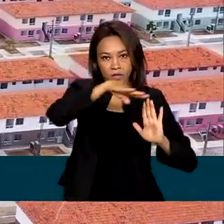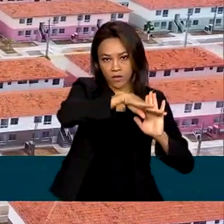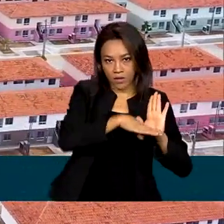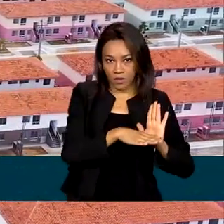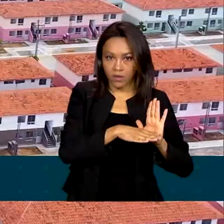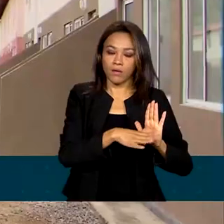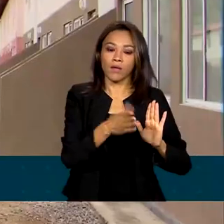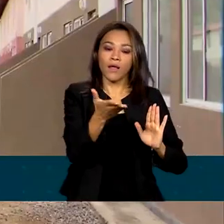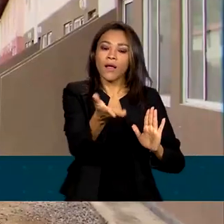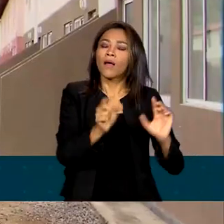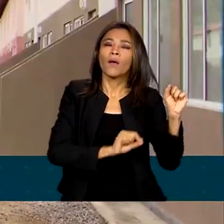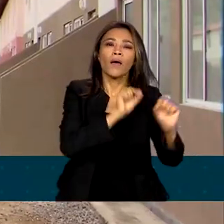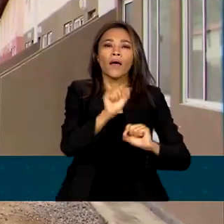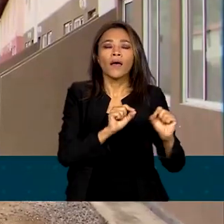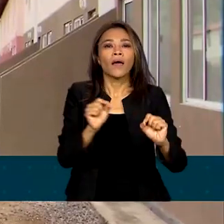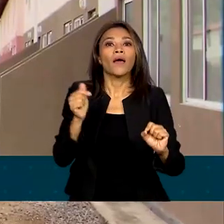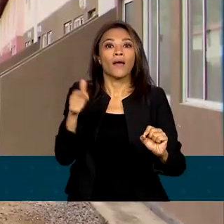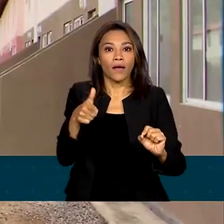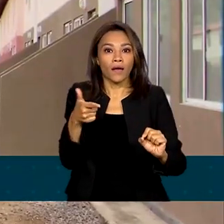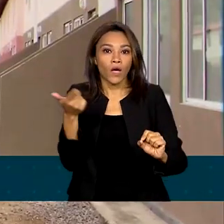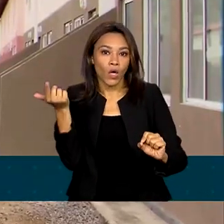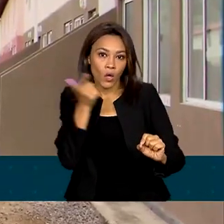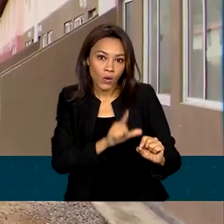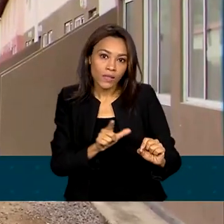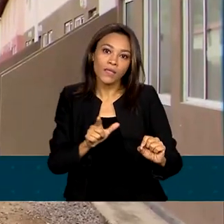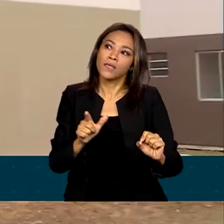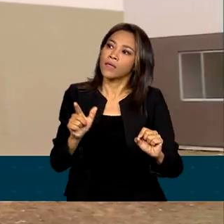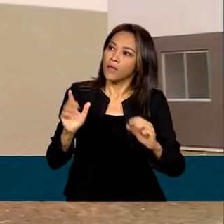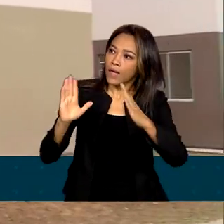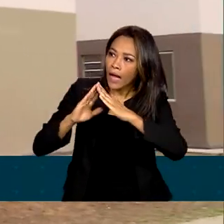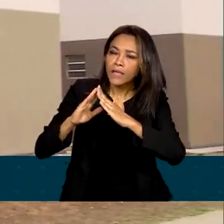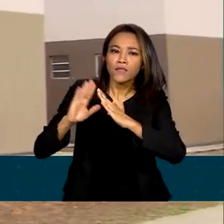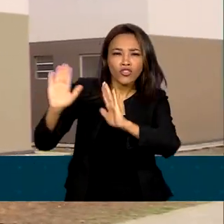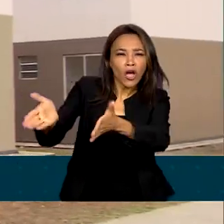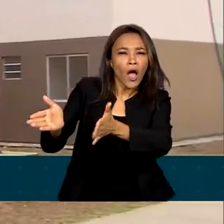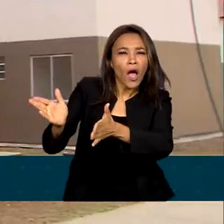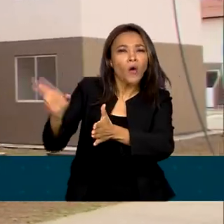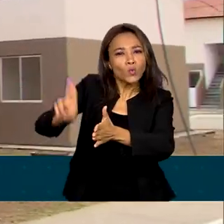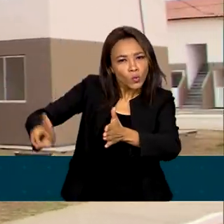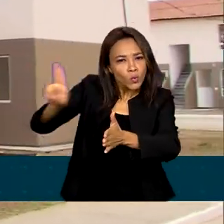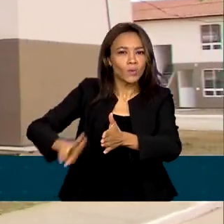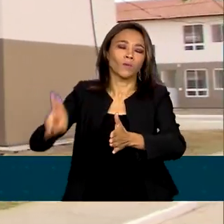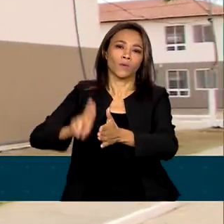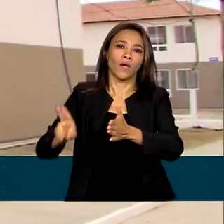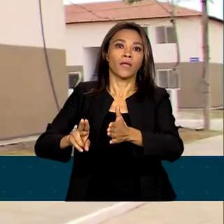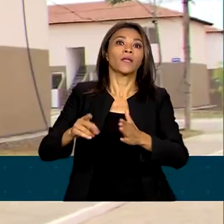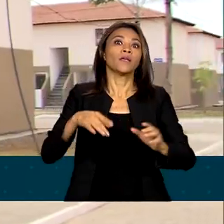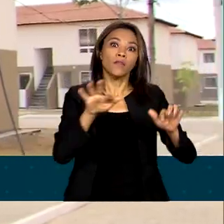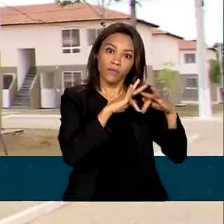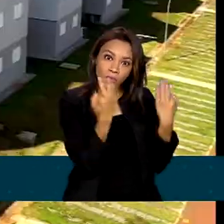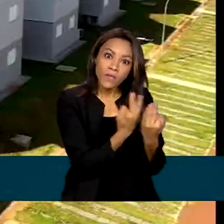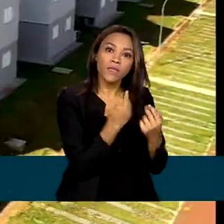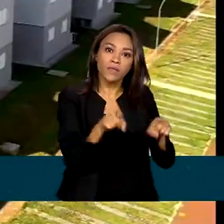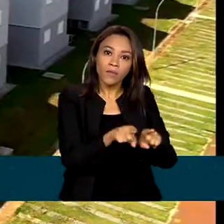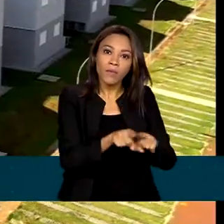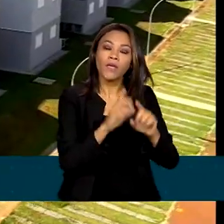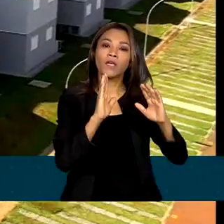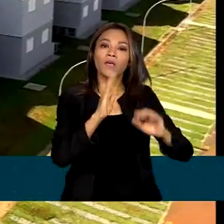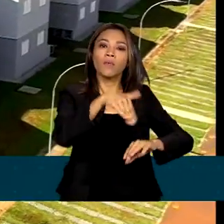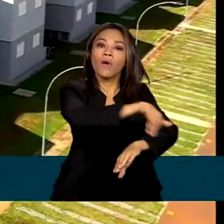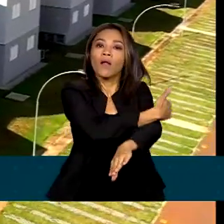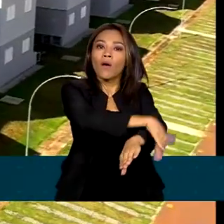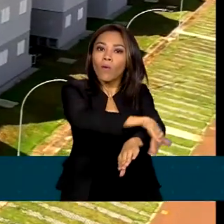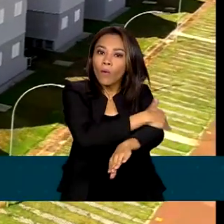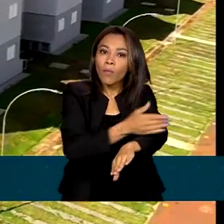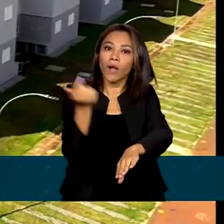são a possibilidade de aquisição de moradia urbana usada e a inclusão de famílias em situação de rua no programa. Além disso, a